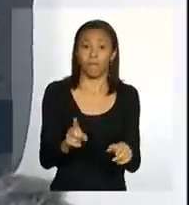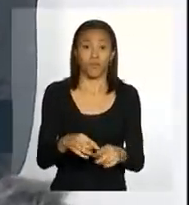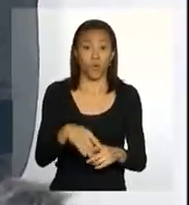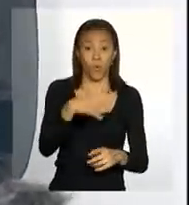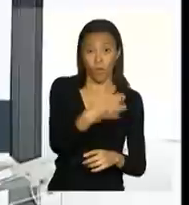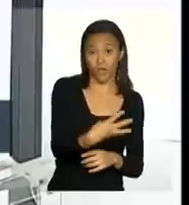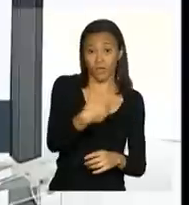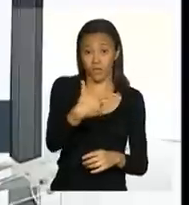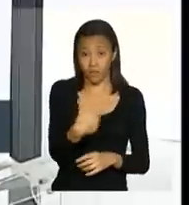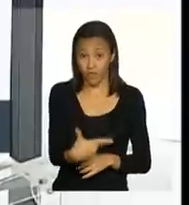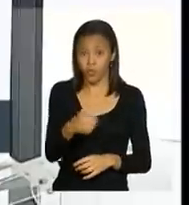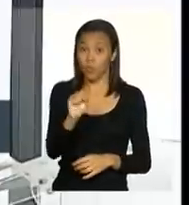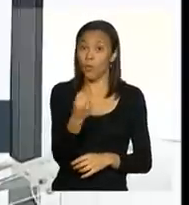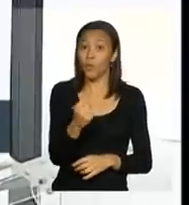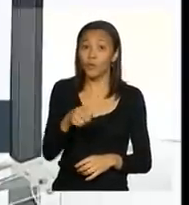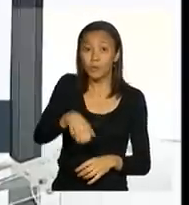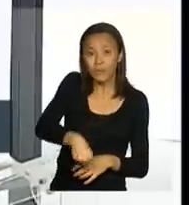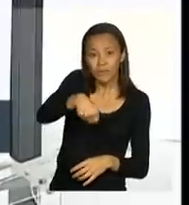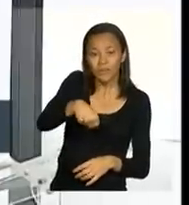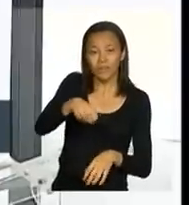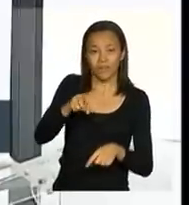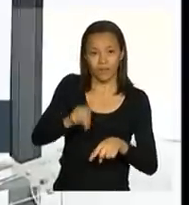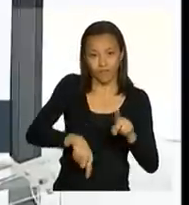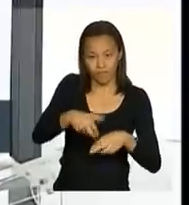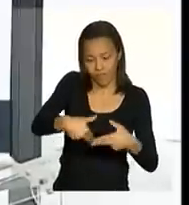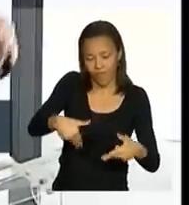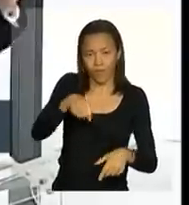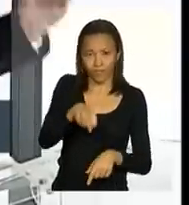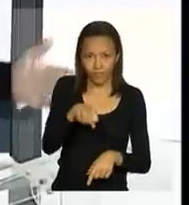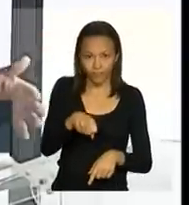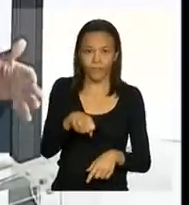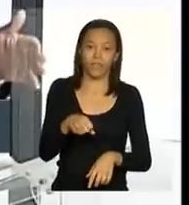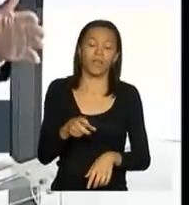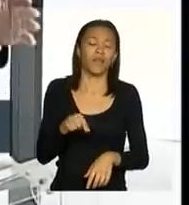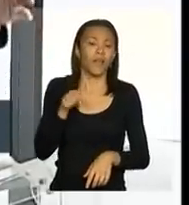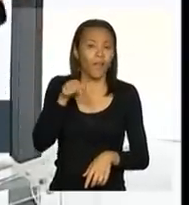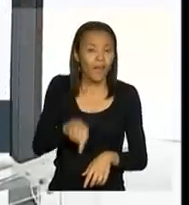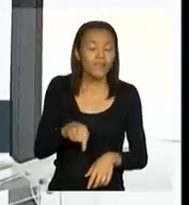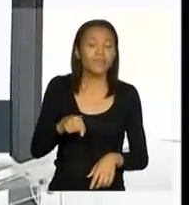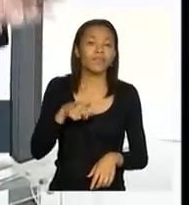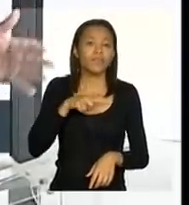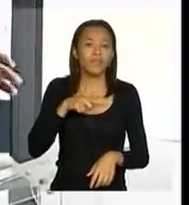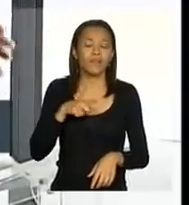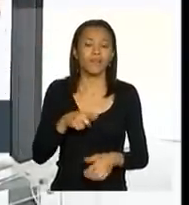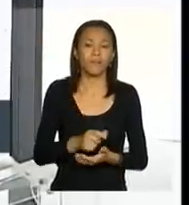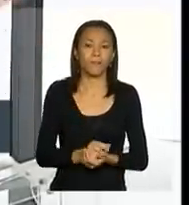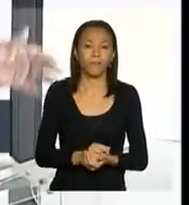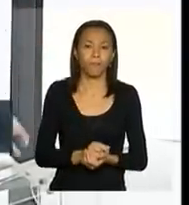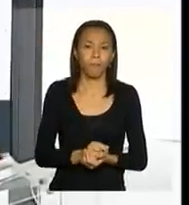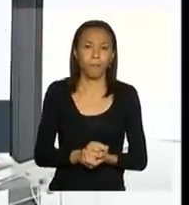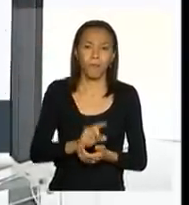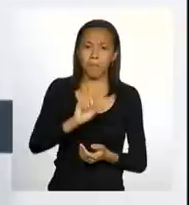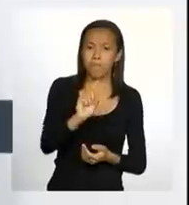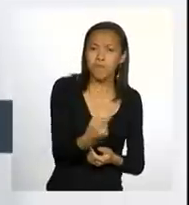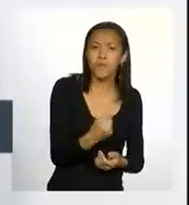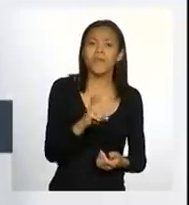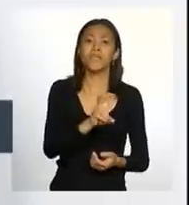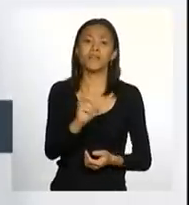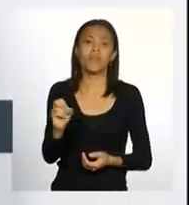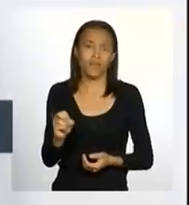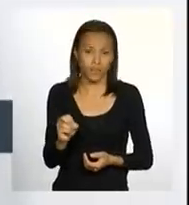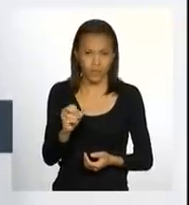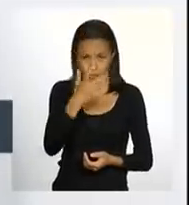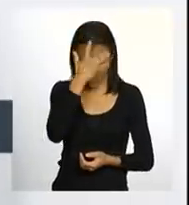428 kits, um kit desse mantém uma situação de 1.500 pacientes,